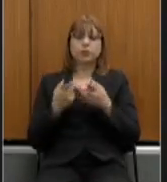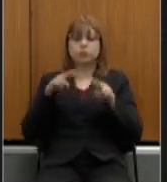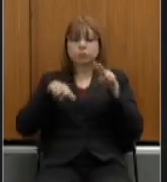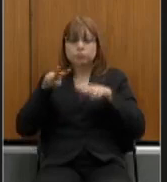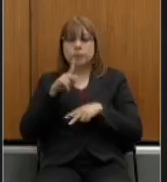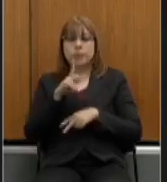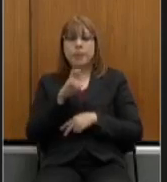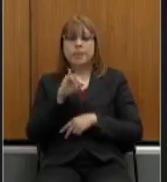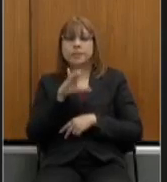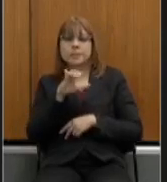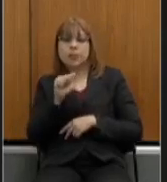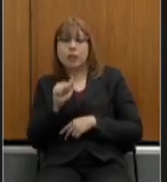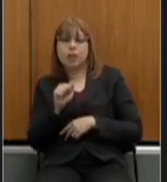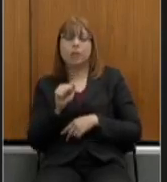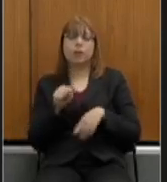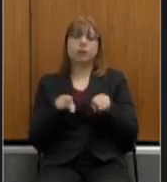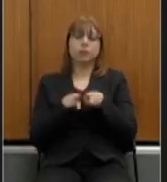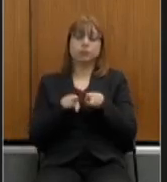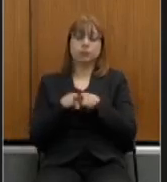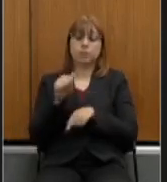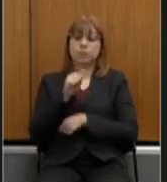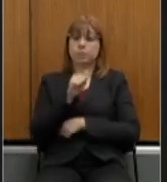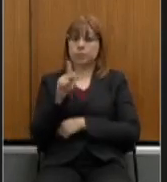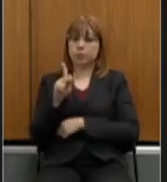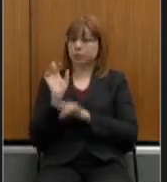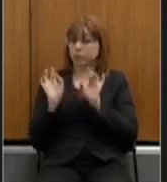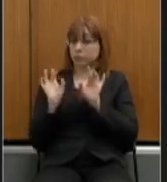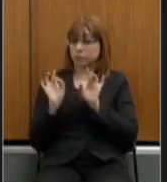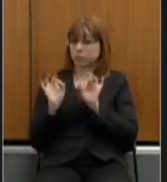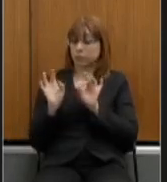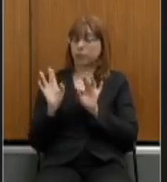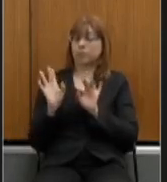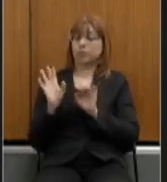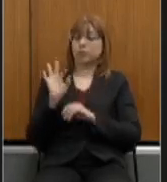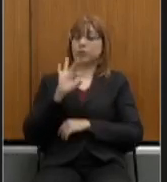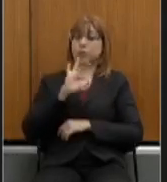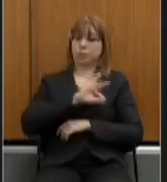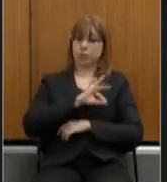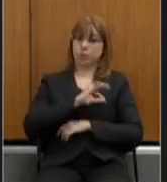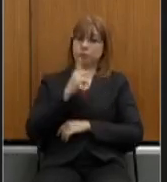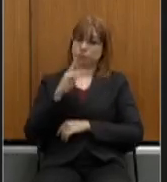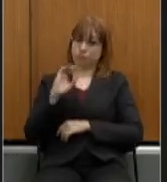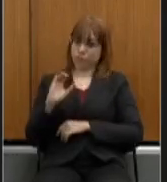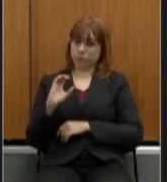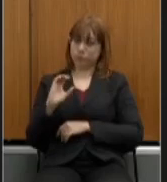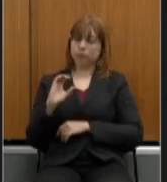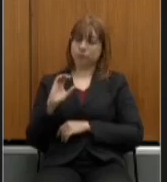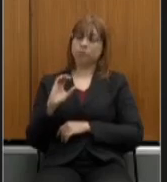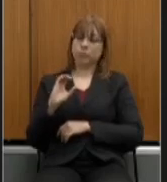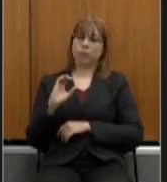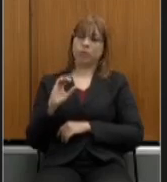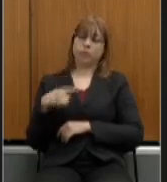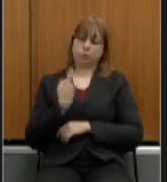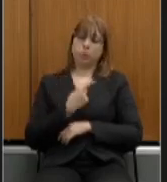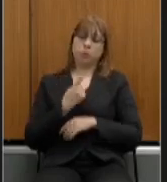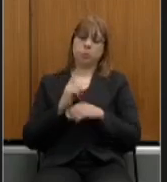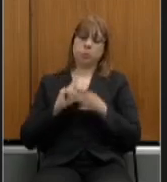Aposentadoria Especial da Polícia Civil também tratamos essa matéria